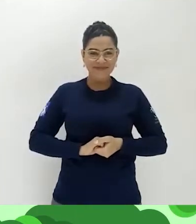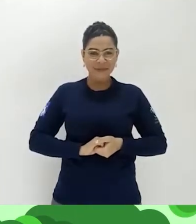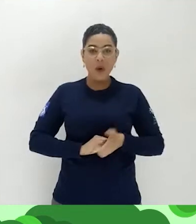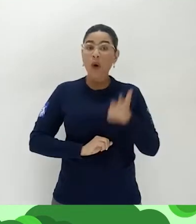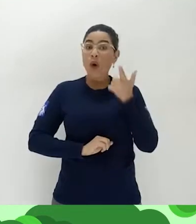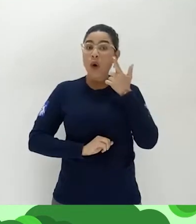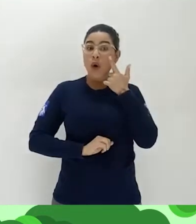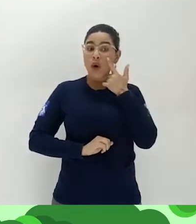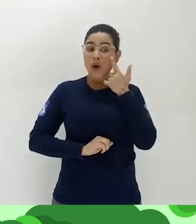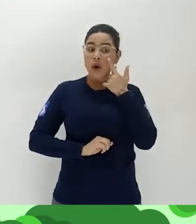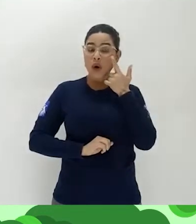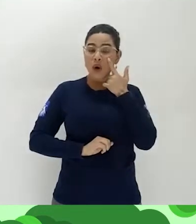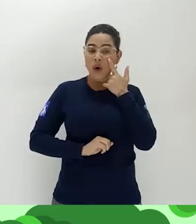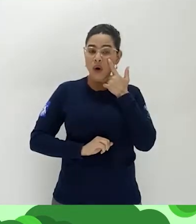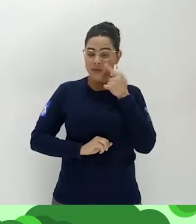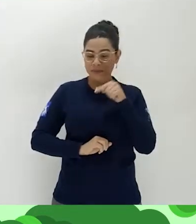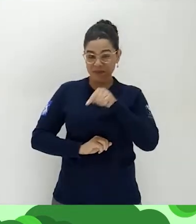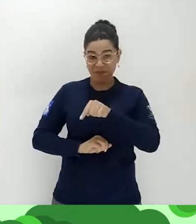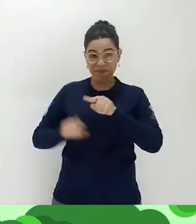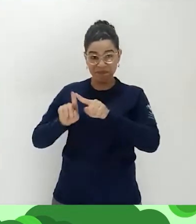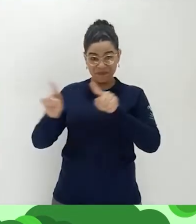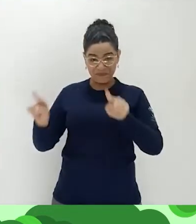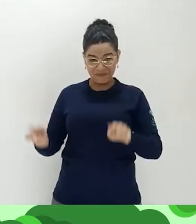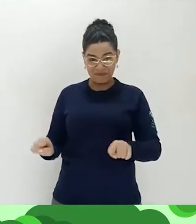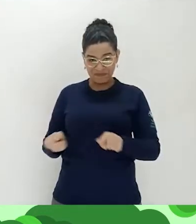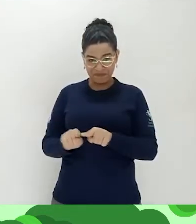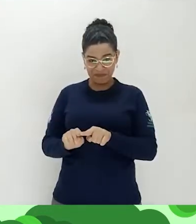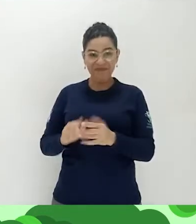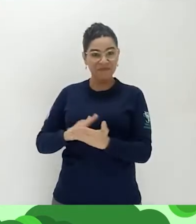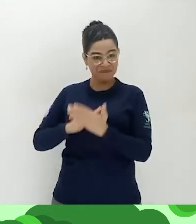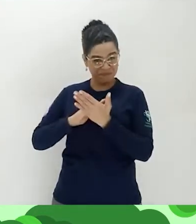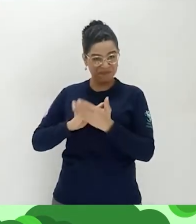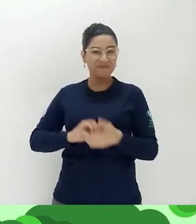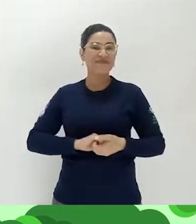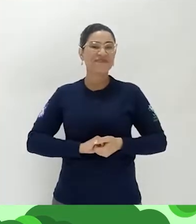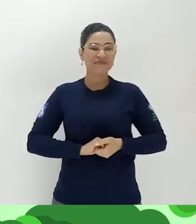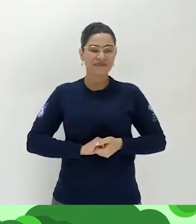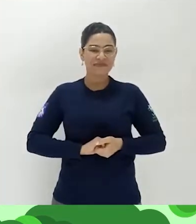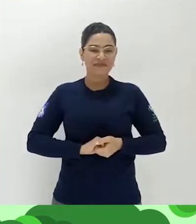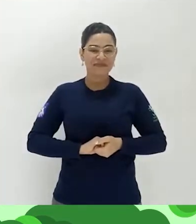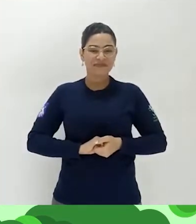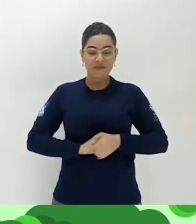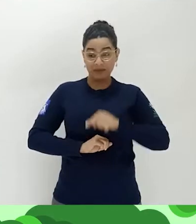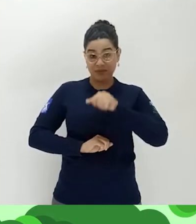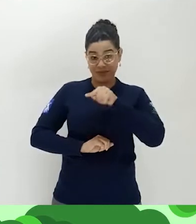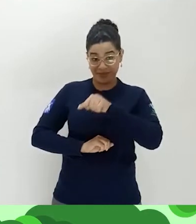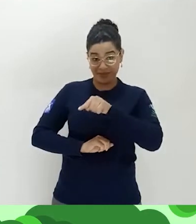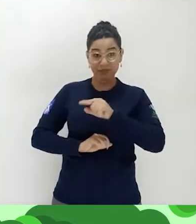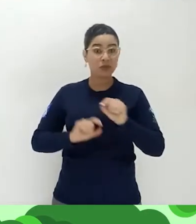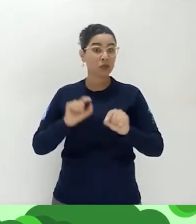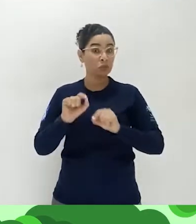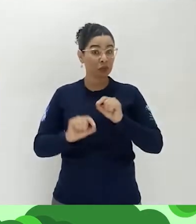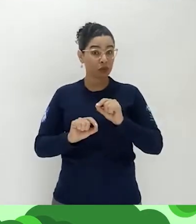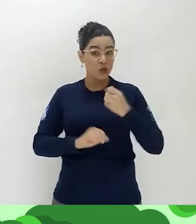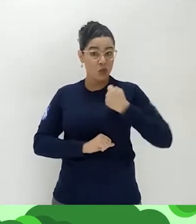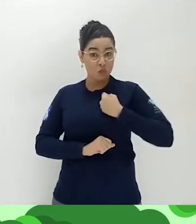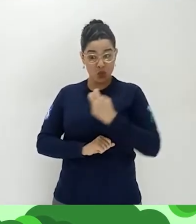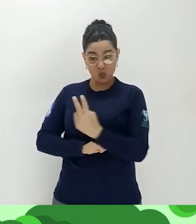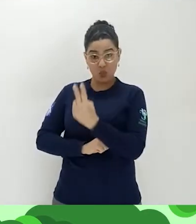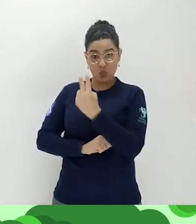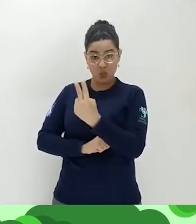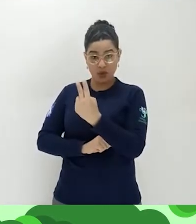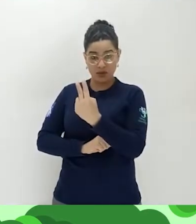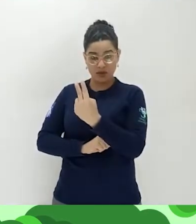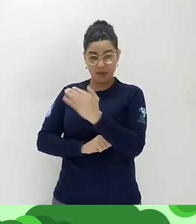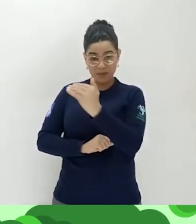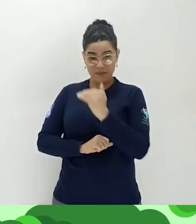Vamos dar uma olhadinha, então, lá no banco de palavras pra ajudar a gente? Ó, então ali no banco de palavras tem o número 2